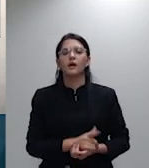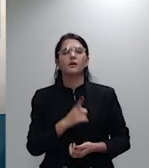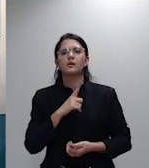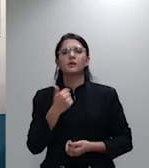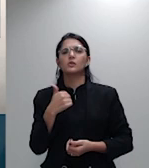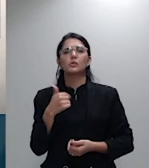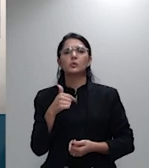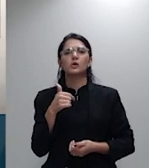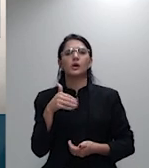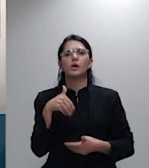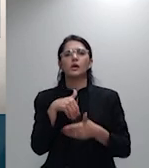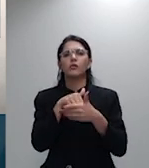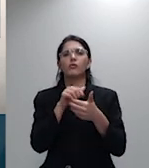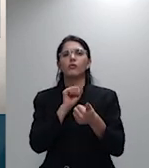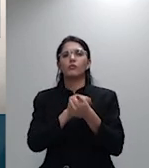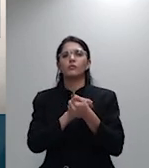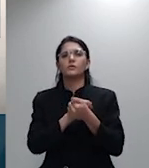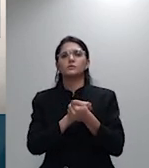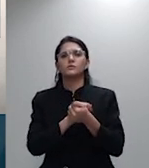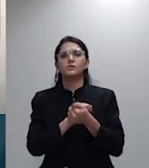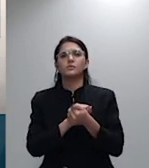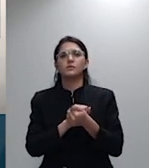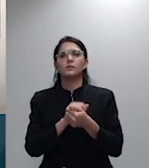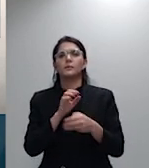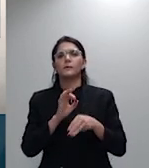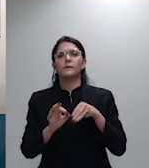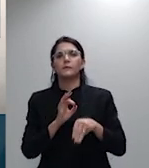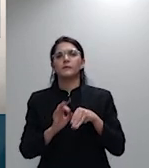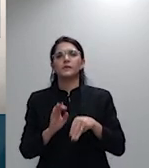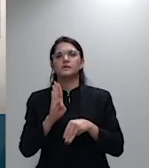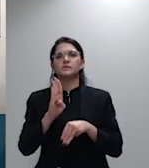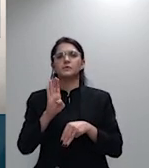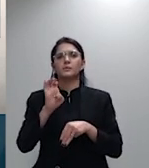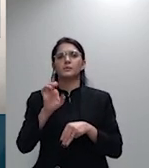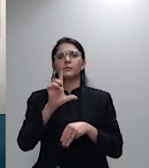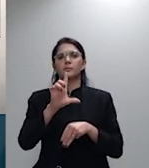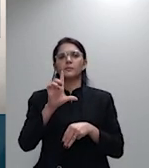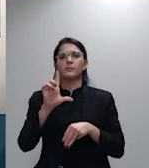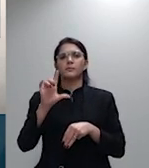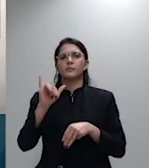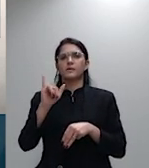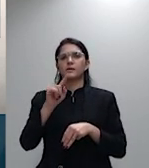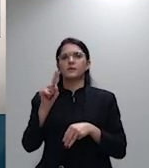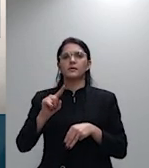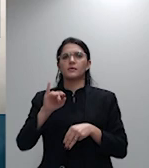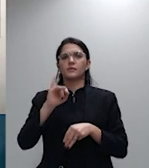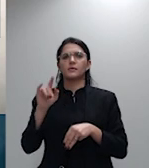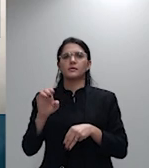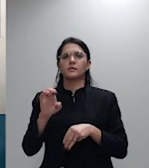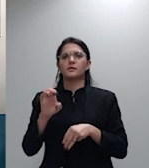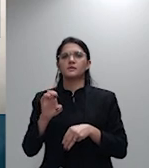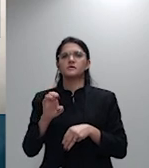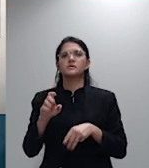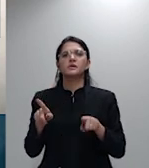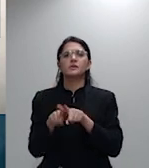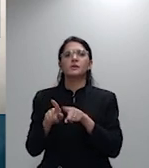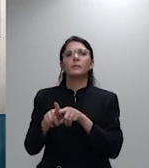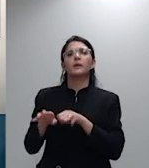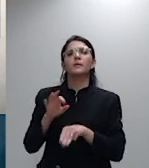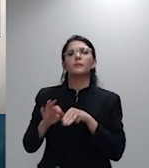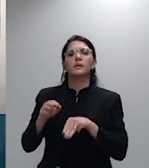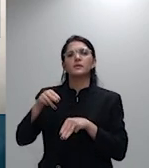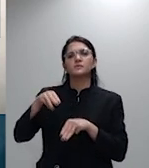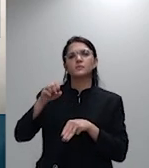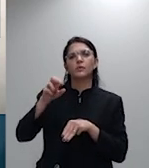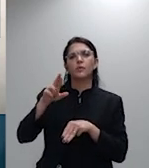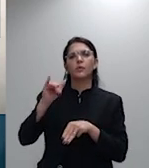votou votei sim presidente e está constando até um voto do ministro Moura também como se estivesse votando com a ministra Galotti que não